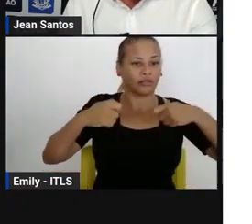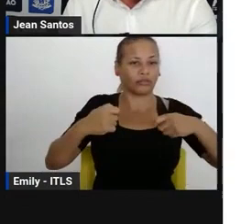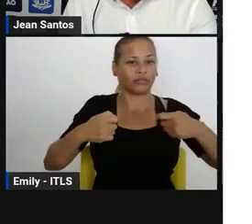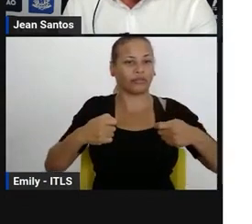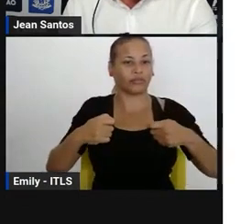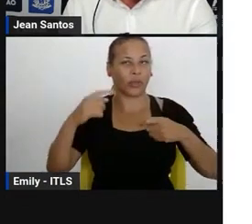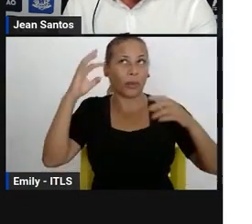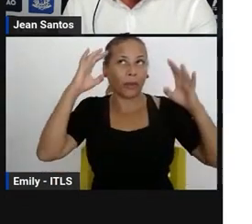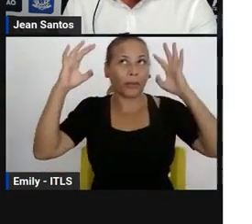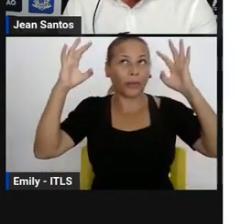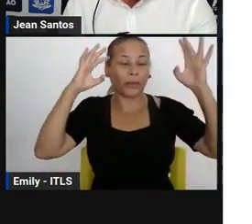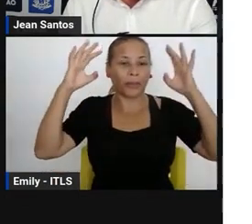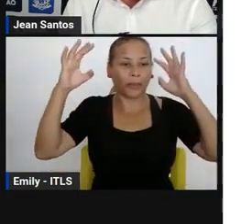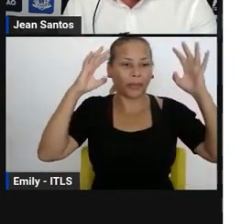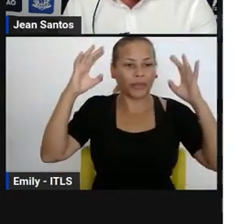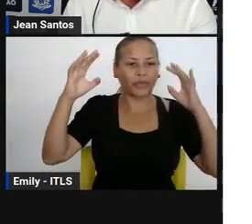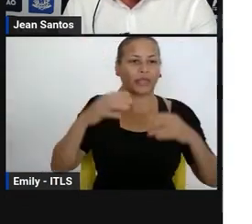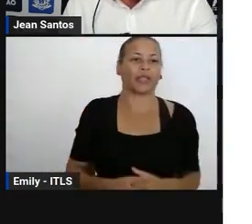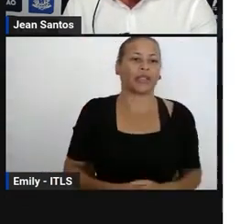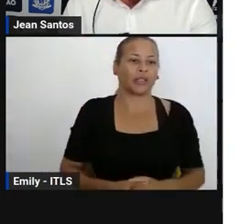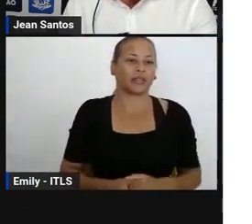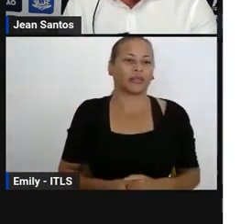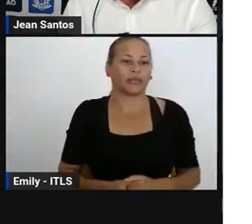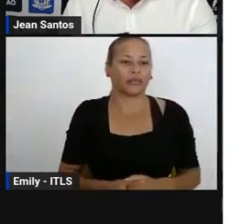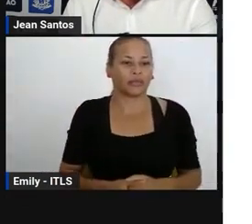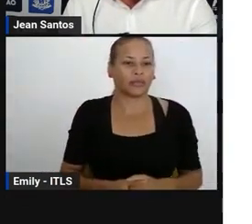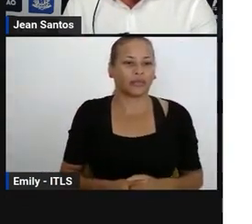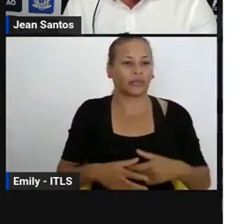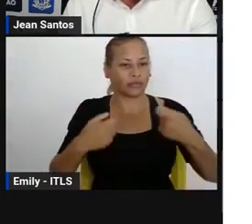pensamento filosófico e os filósofos,